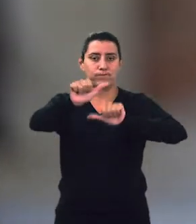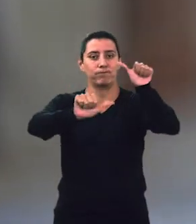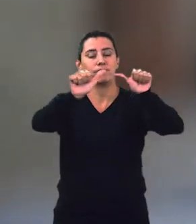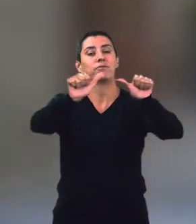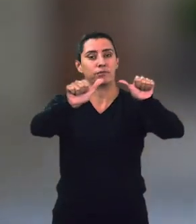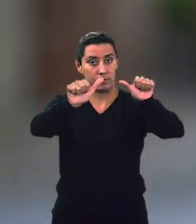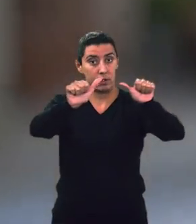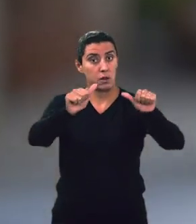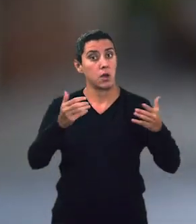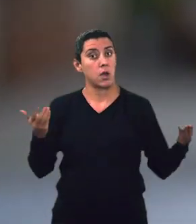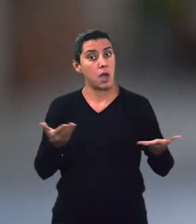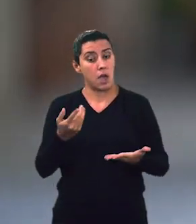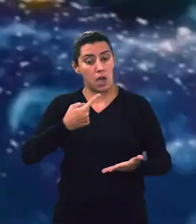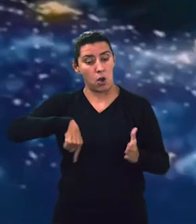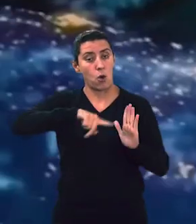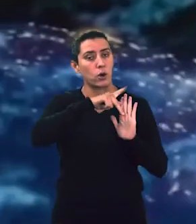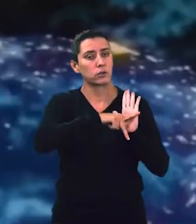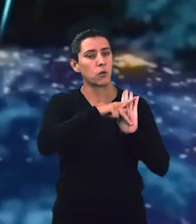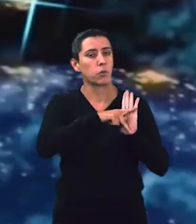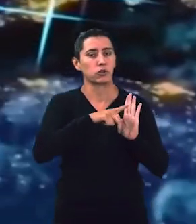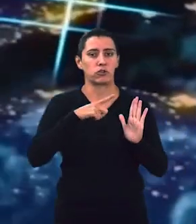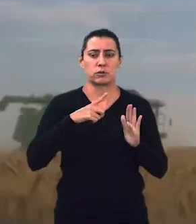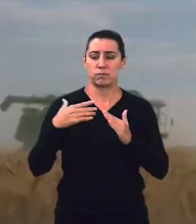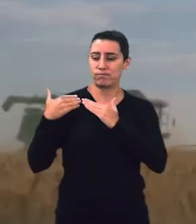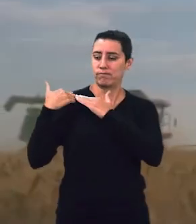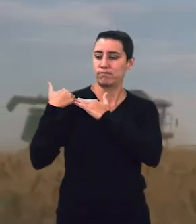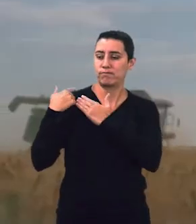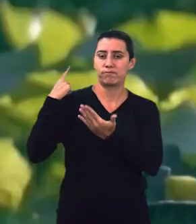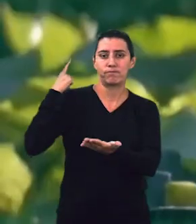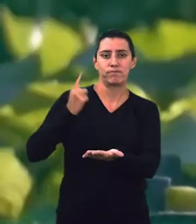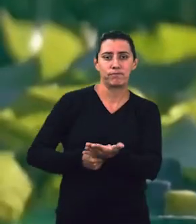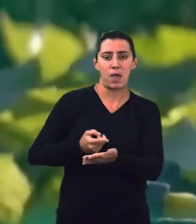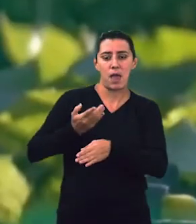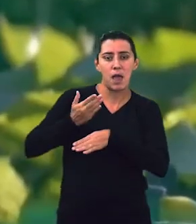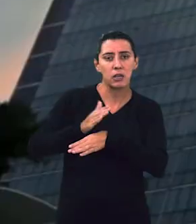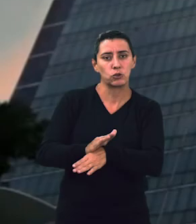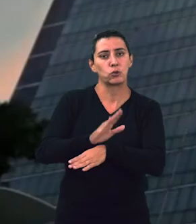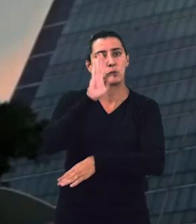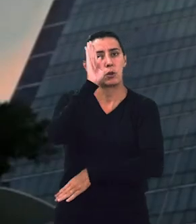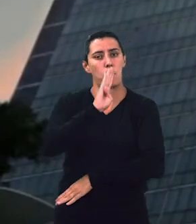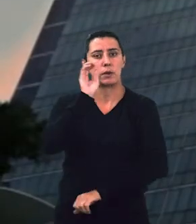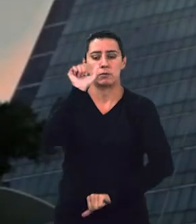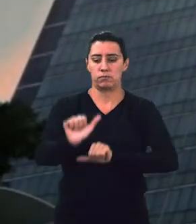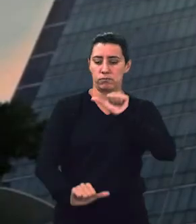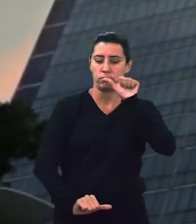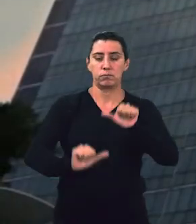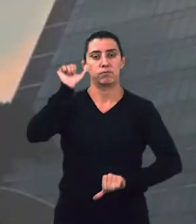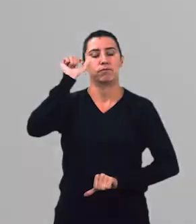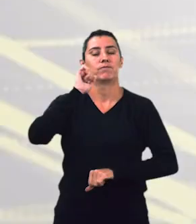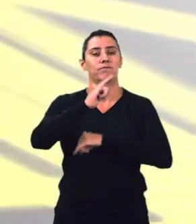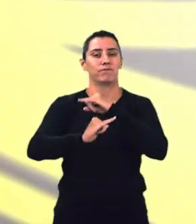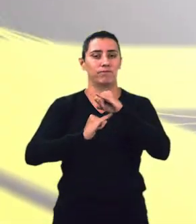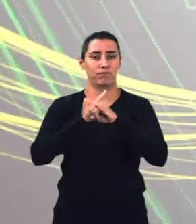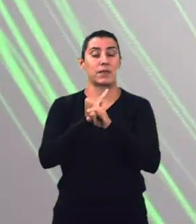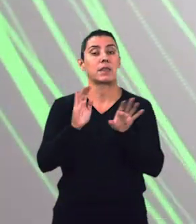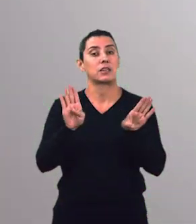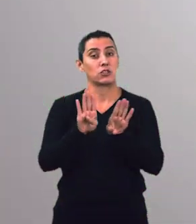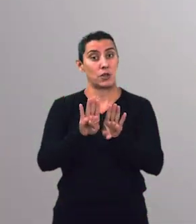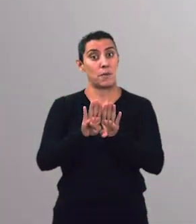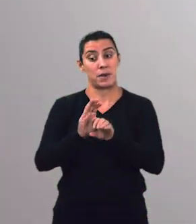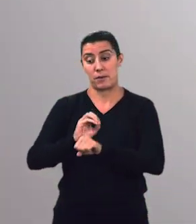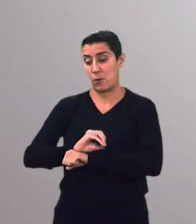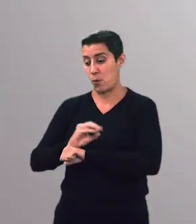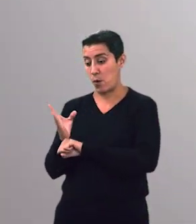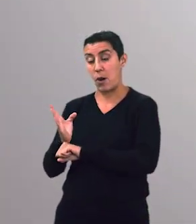projetos mostram o nosso compromisso com o crescimento econômico e a transformação digital do Brasil. Huawei Brasil,